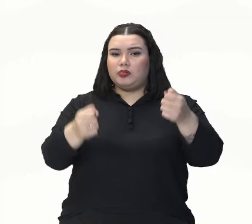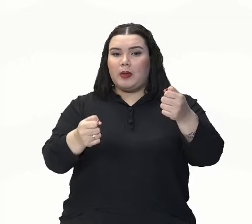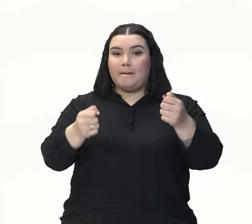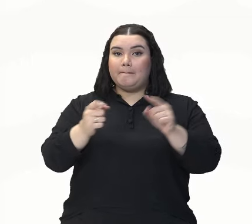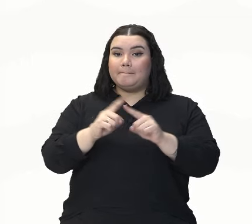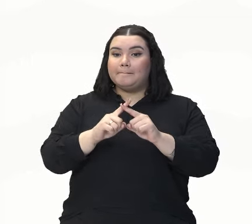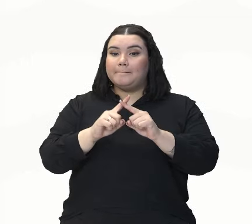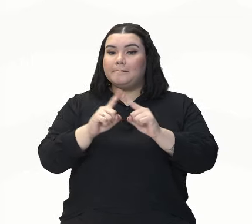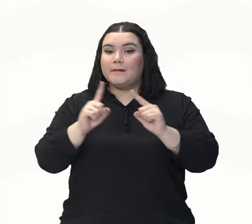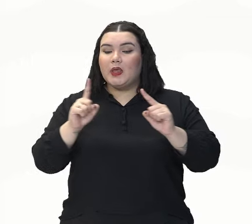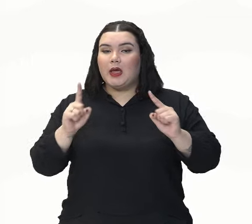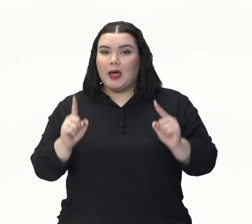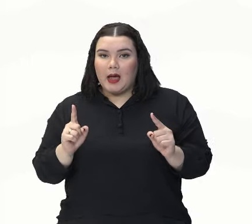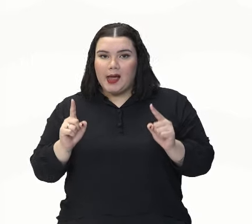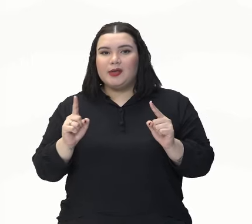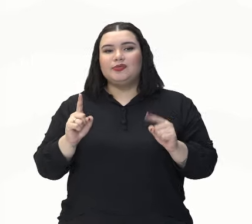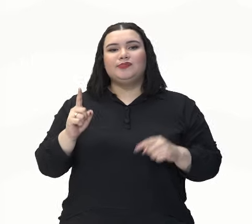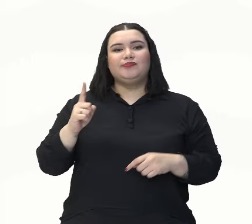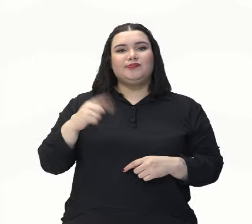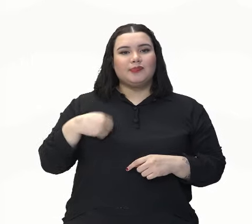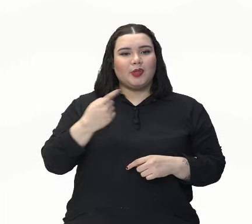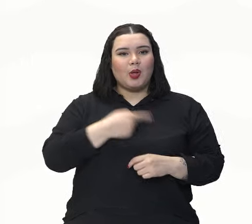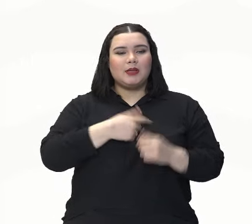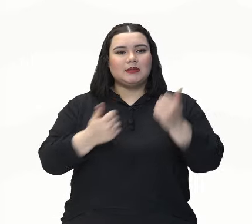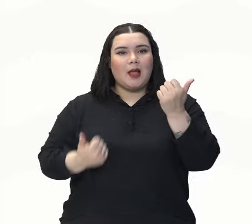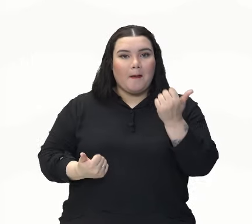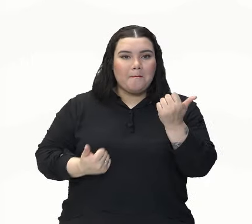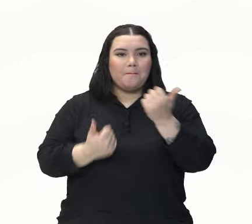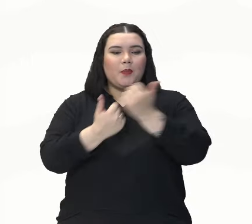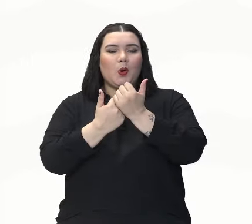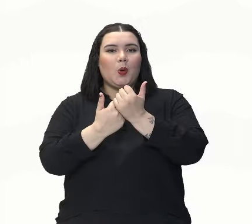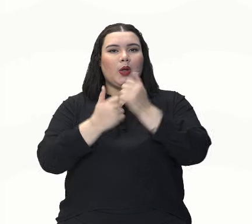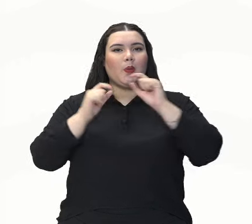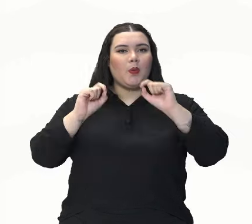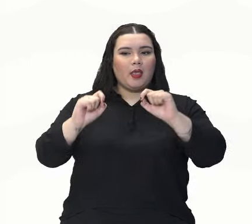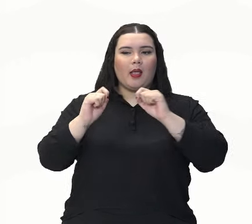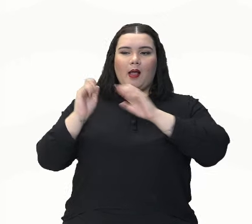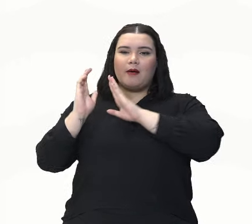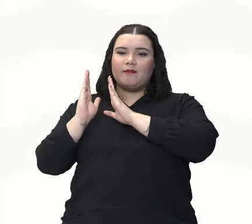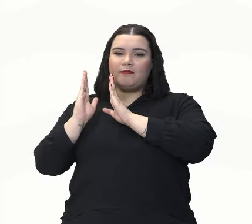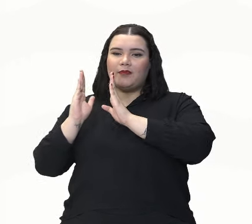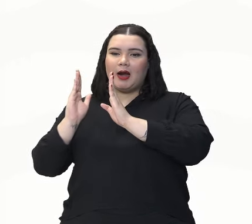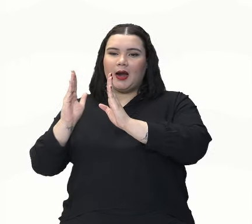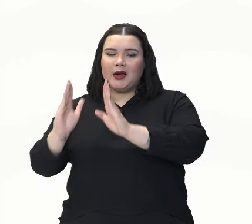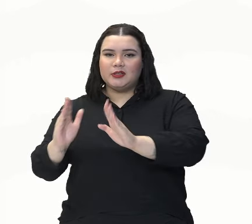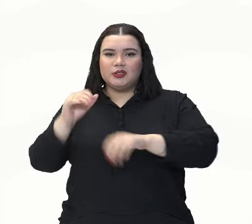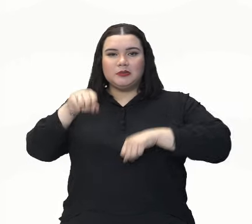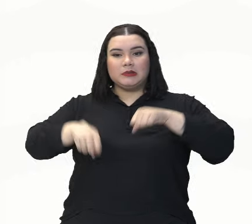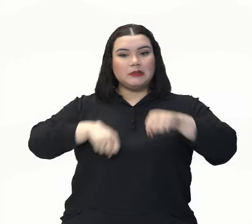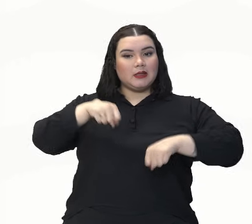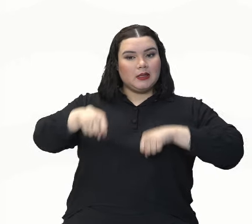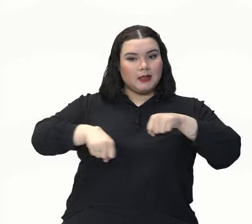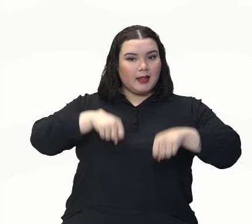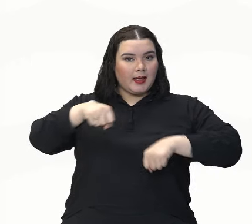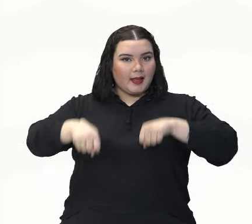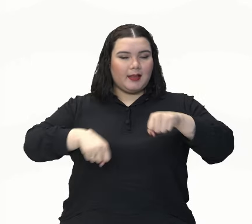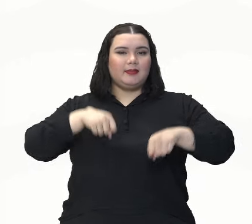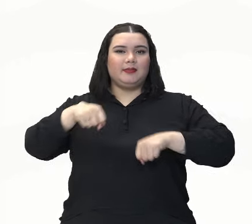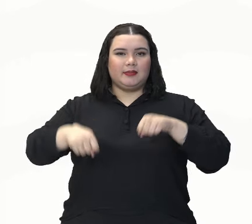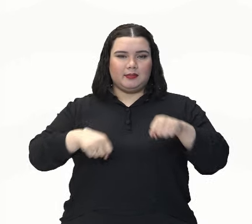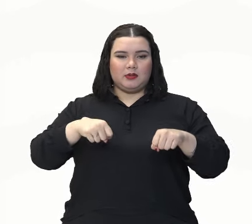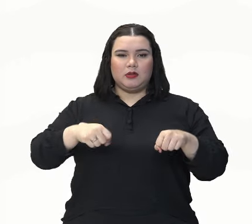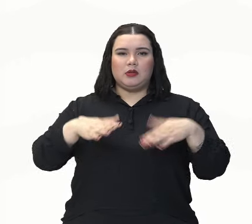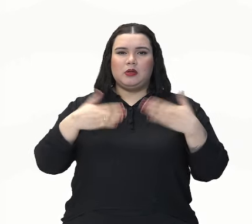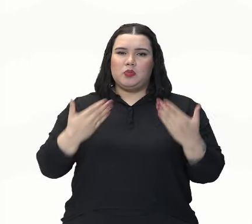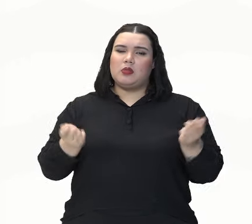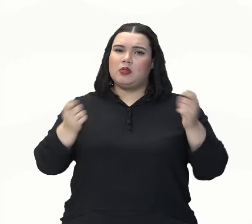mas damos a maior força, né? Para as ciclovias, para quem anda de bicicleta.